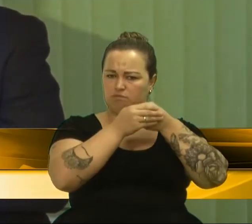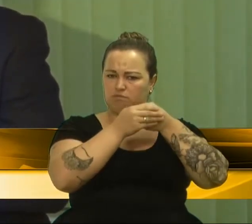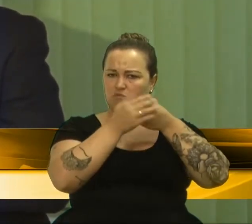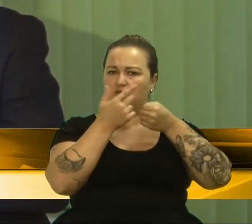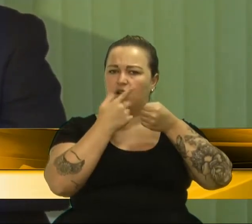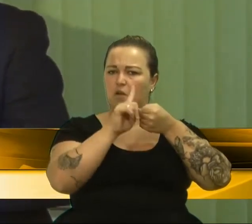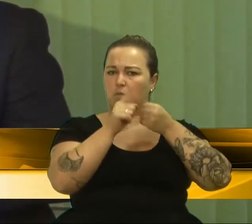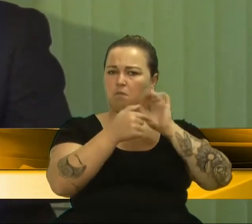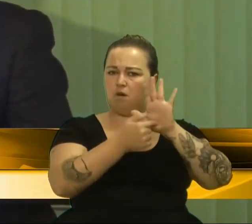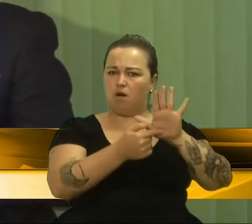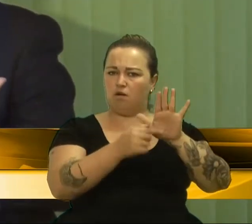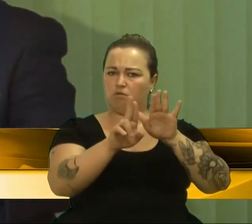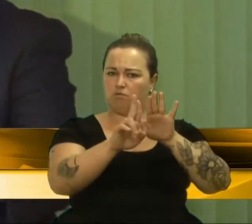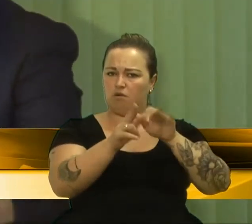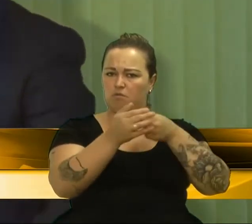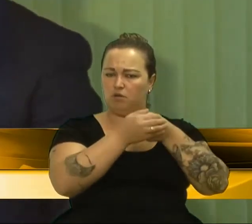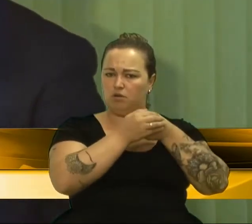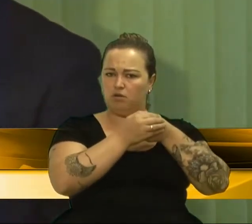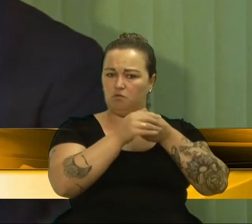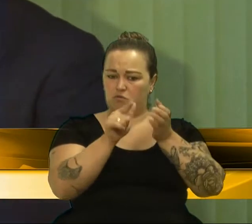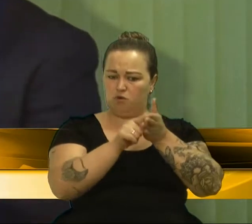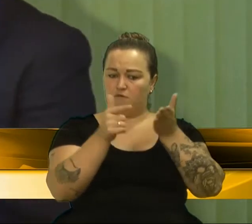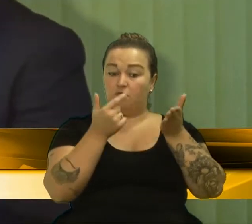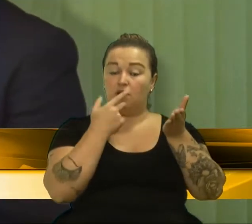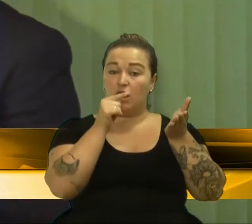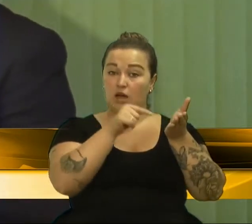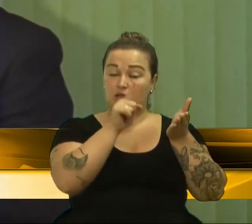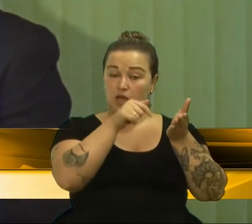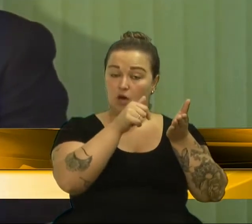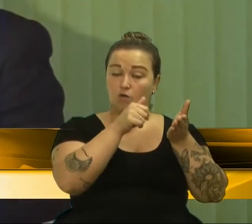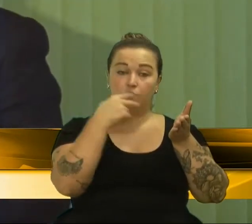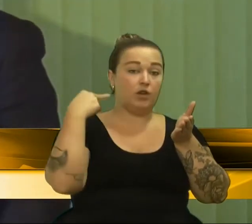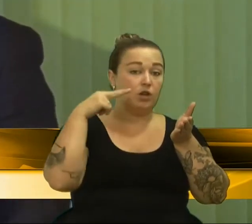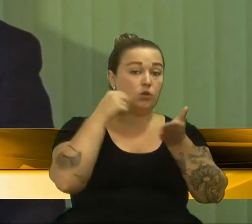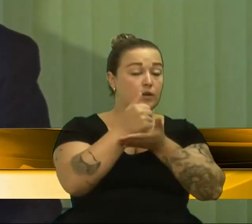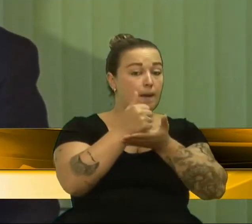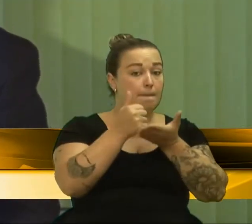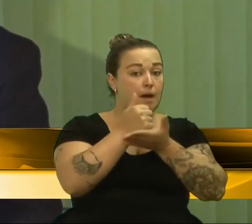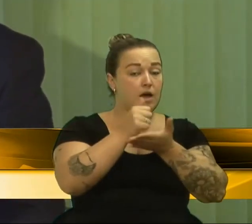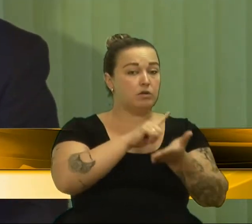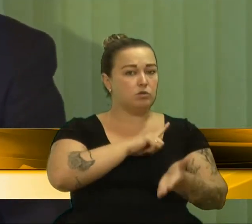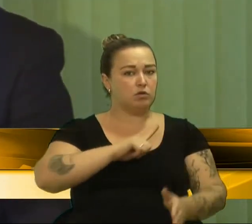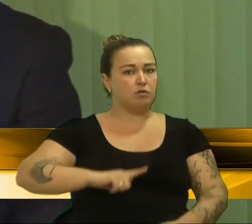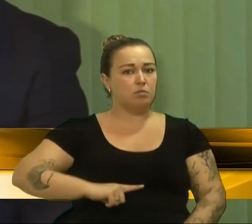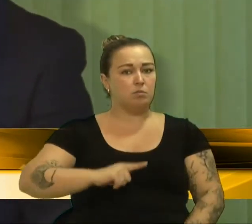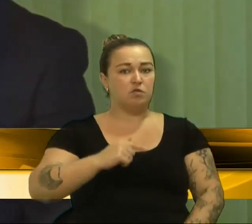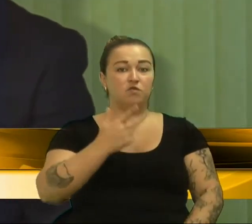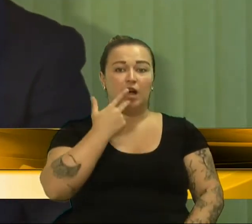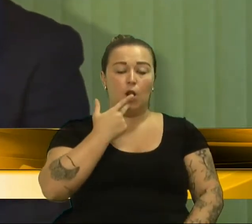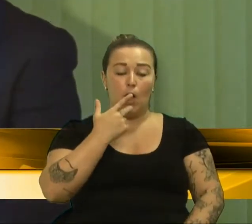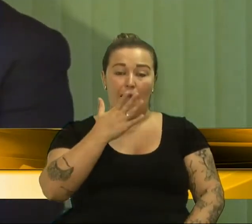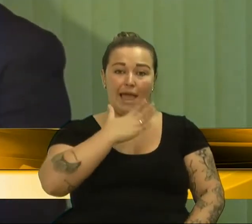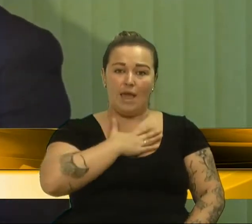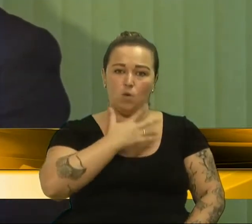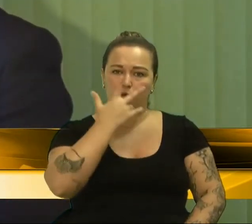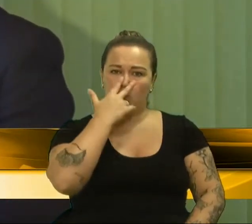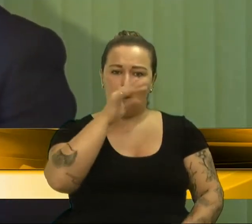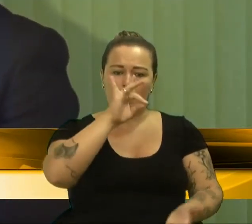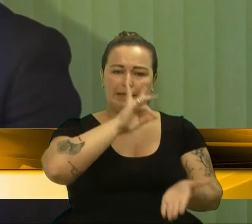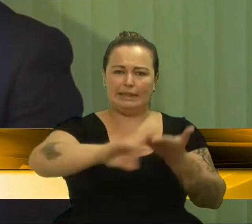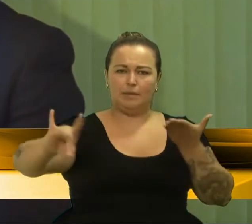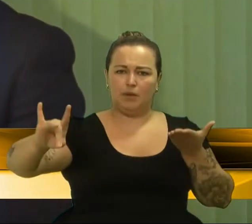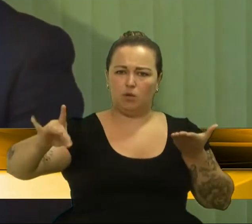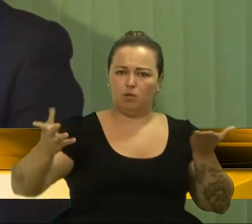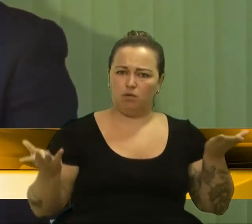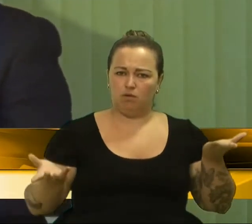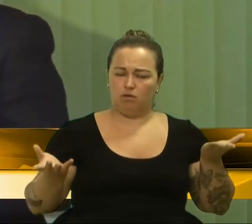fala o repórter, diz que o vereador da base do governo me chama de inimigo na trincheira porque eu fiz dois pedidos de